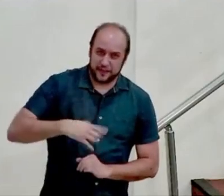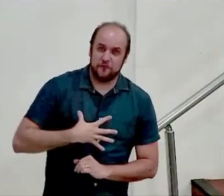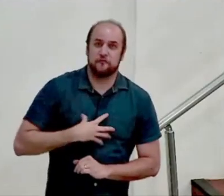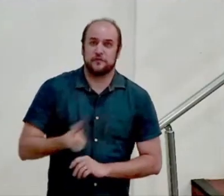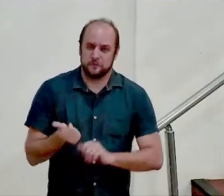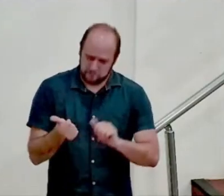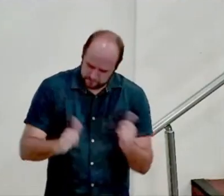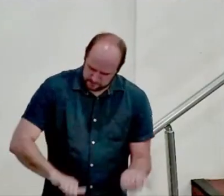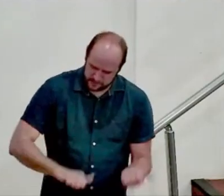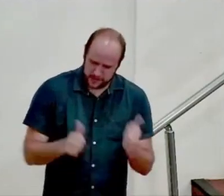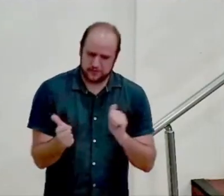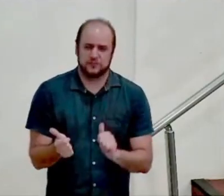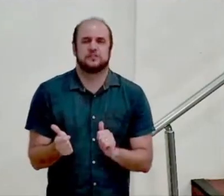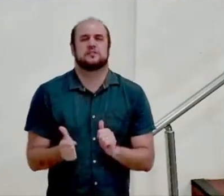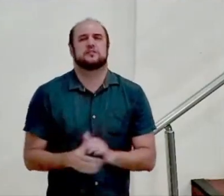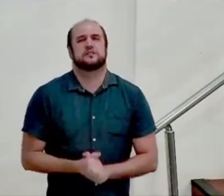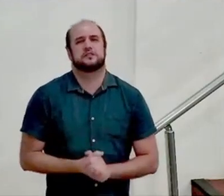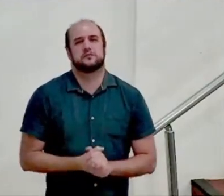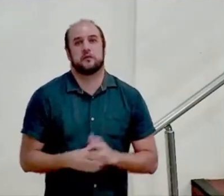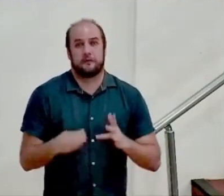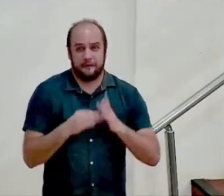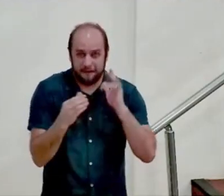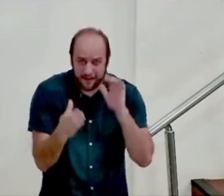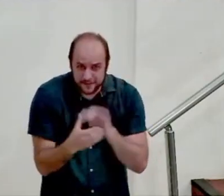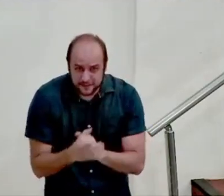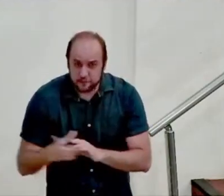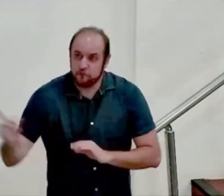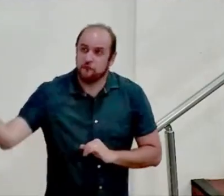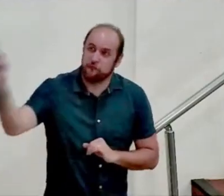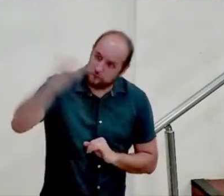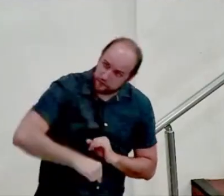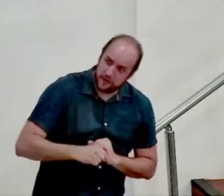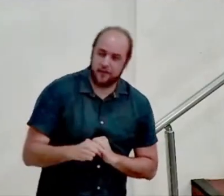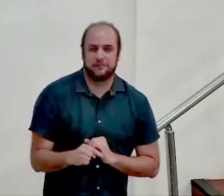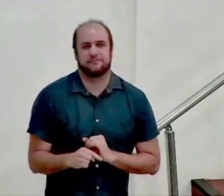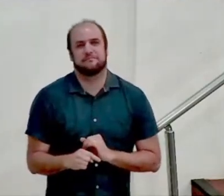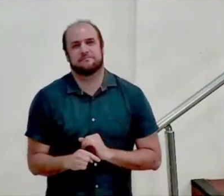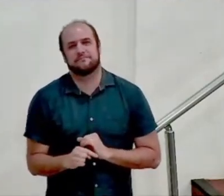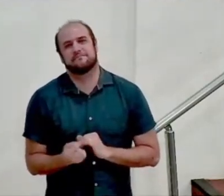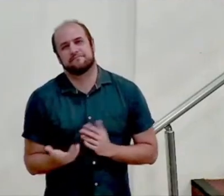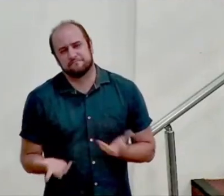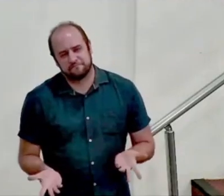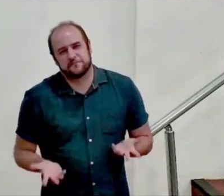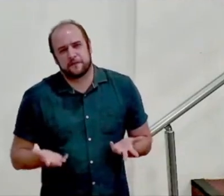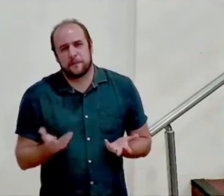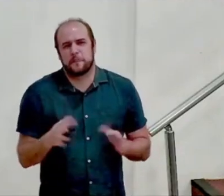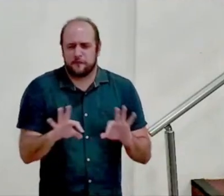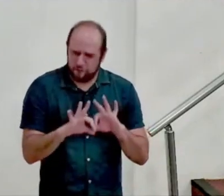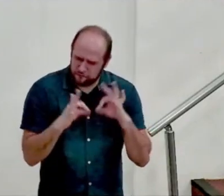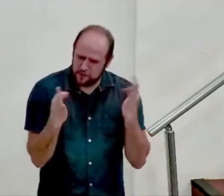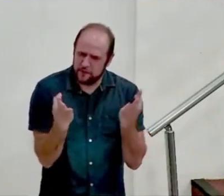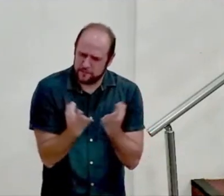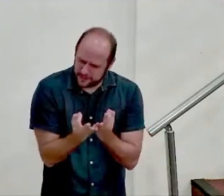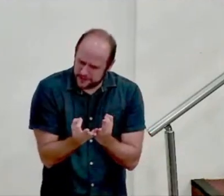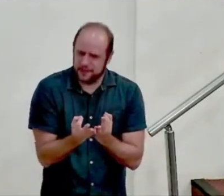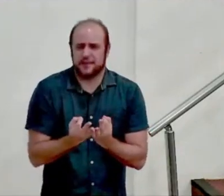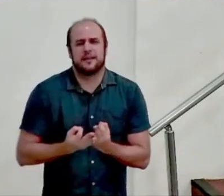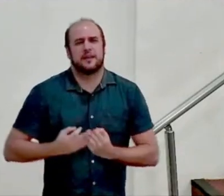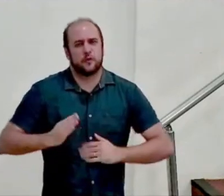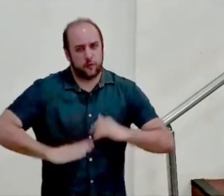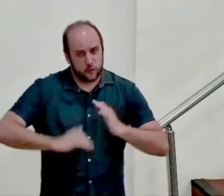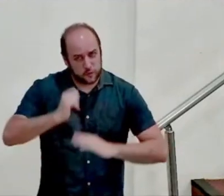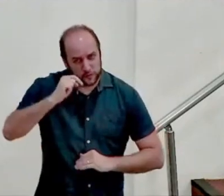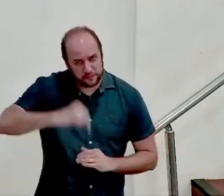batizados, me casei e vim para cá, então a nossa família foi construída aqui